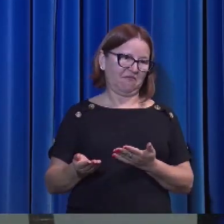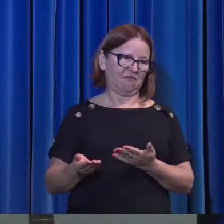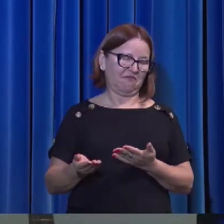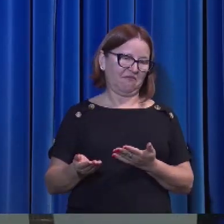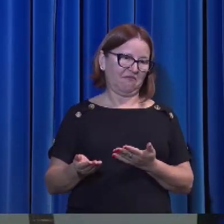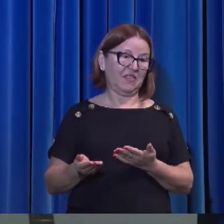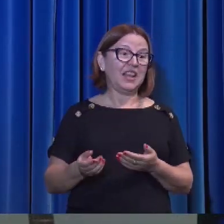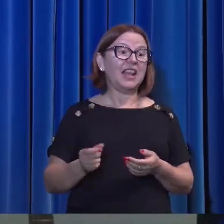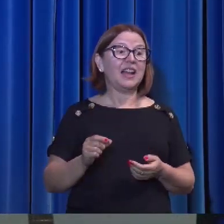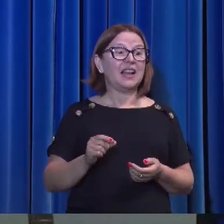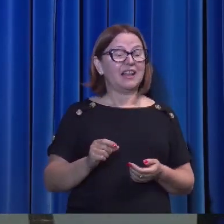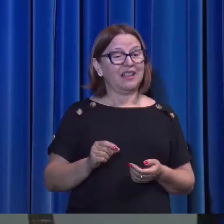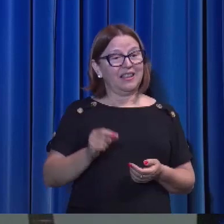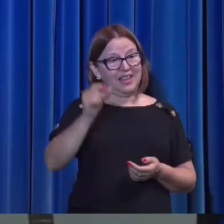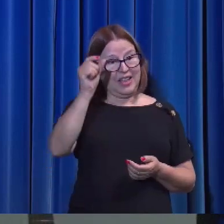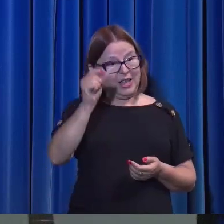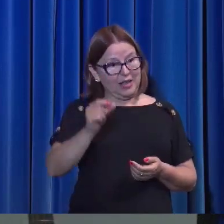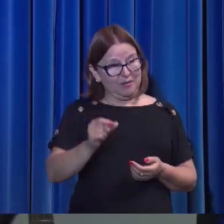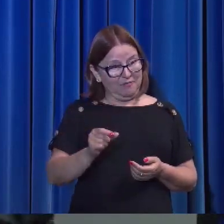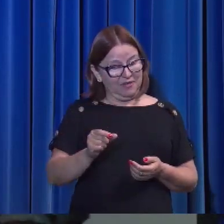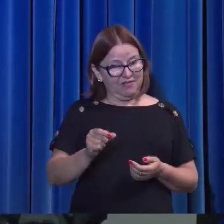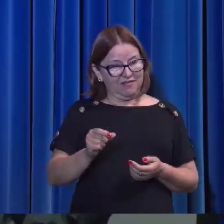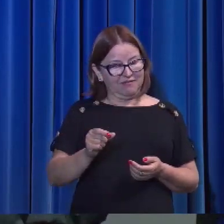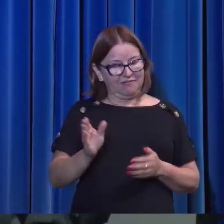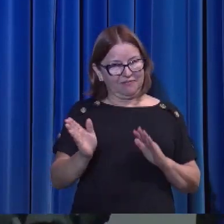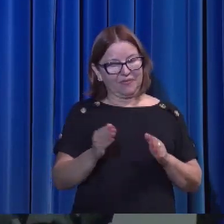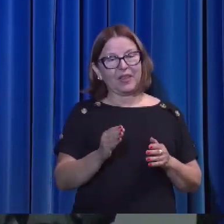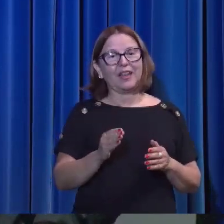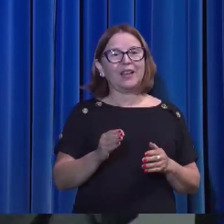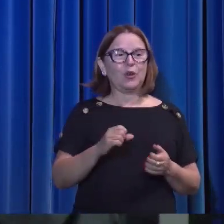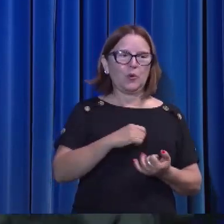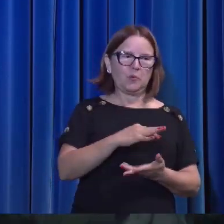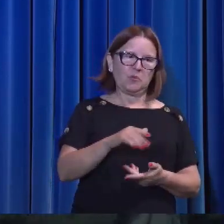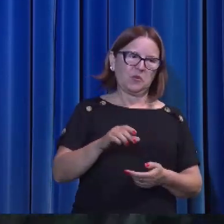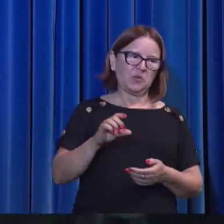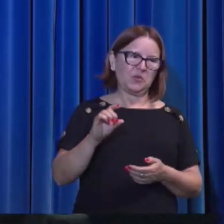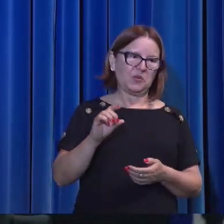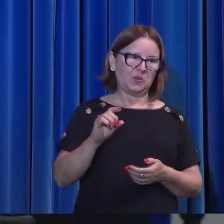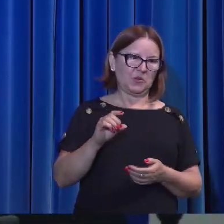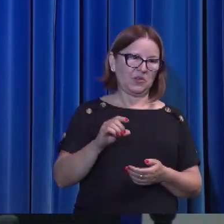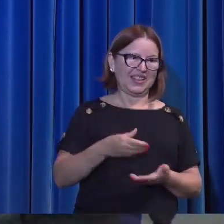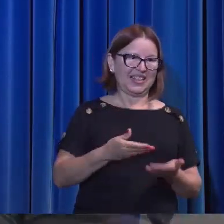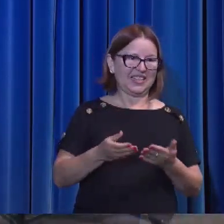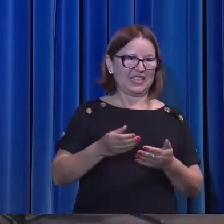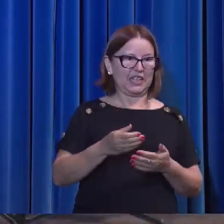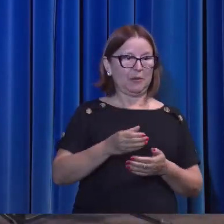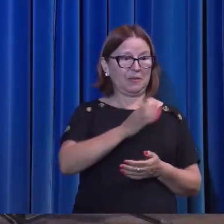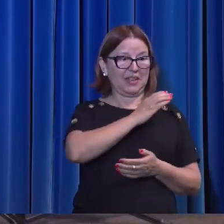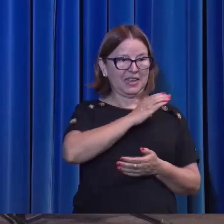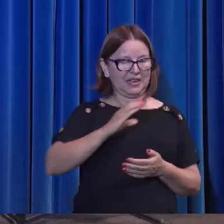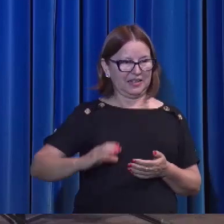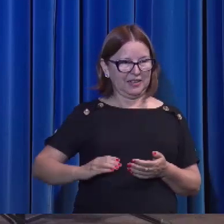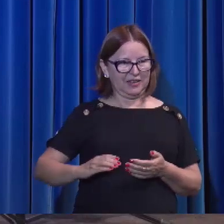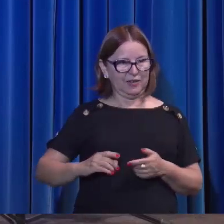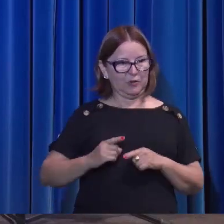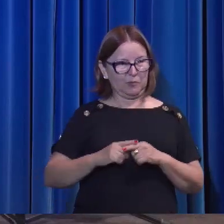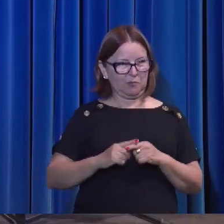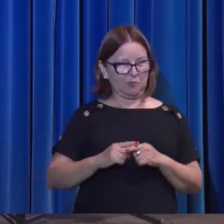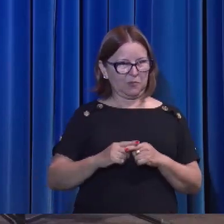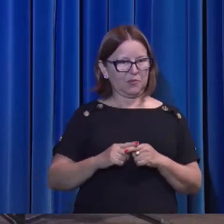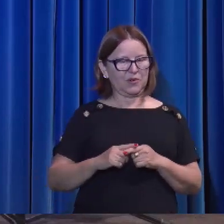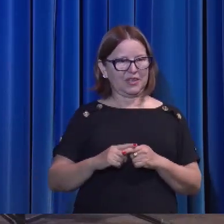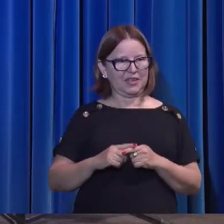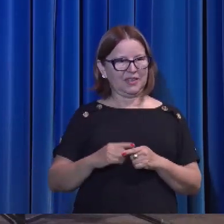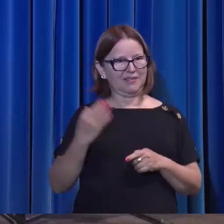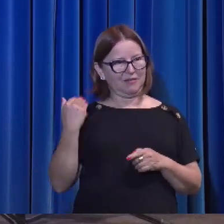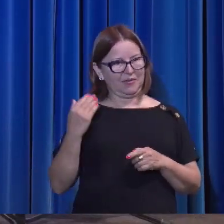Quem recebe, o mundo só pode receber Cristo, porque ele o vê. O via. E a história